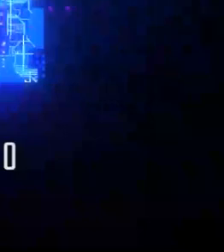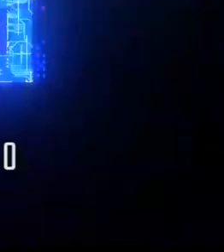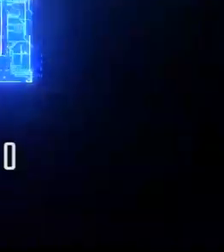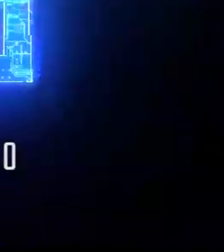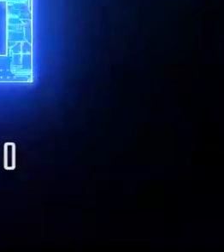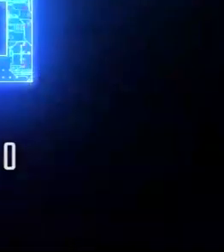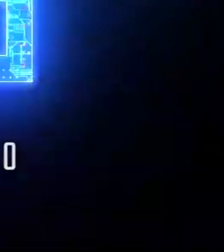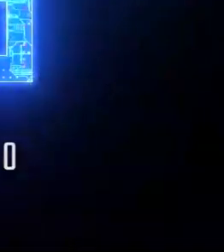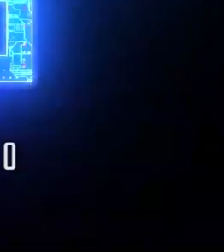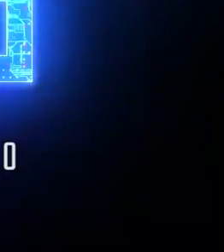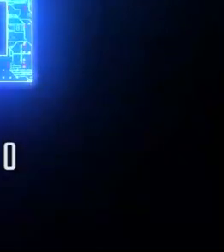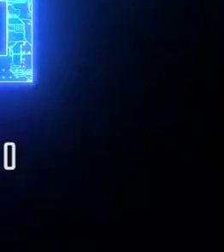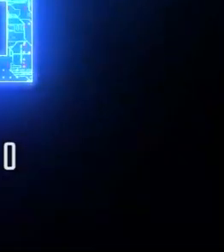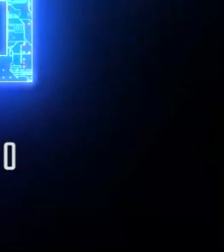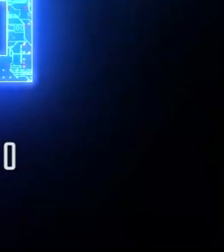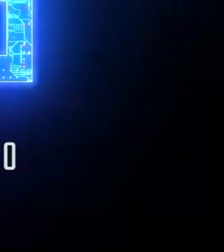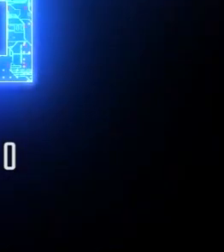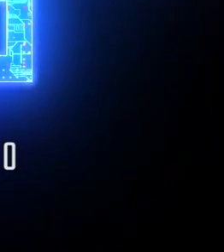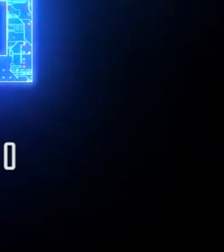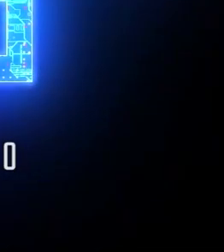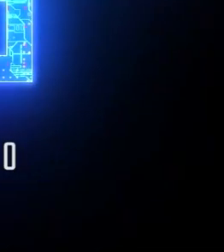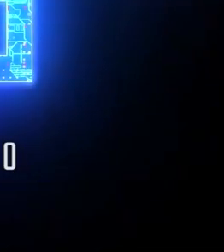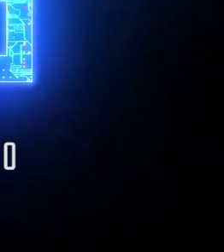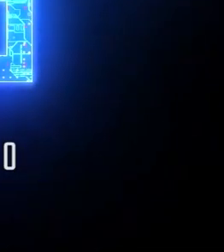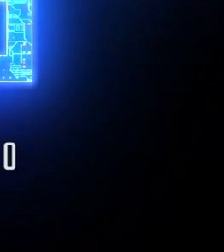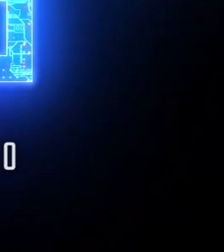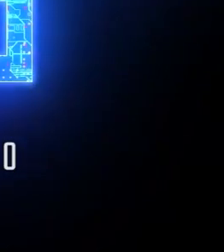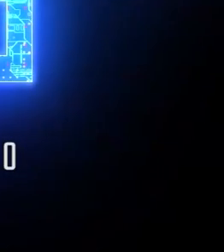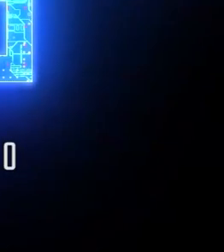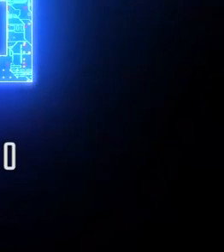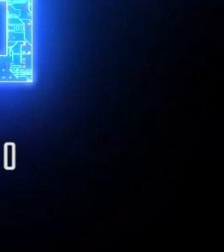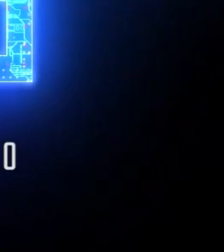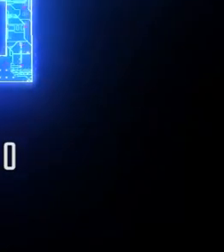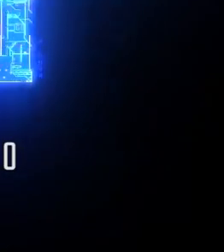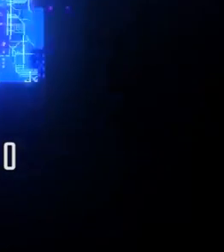Zanotto Legenda Zanotto Legenda Zanotto